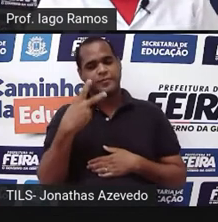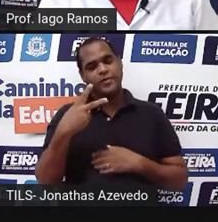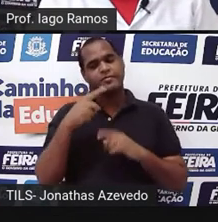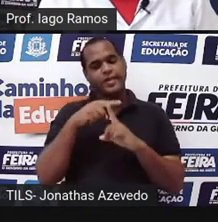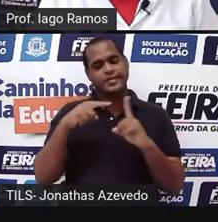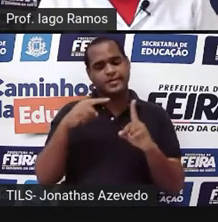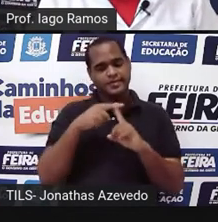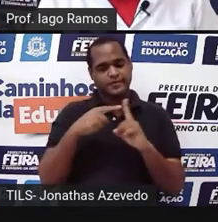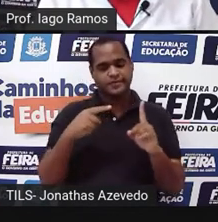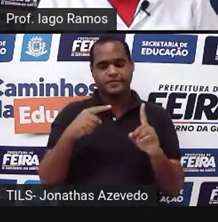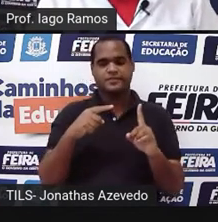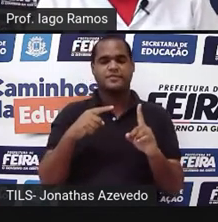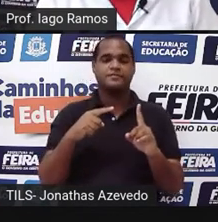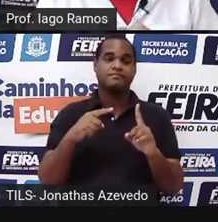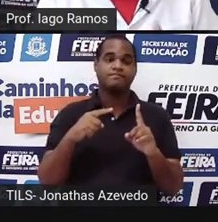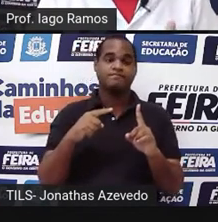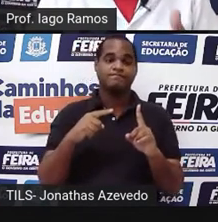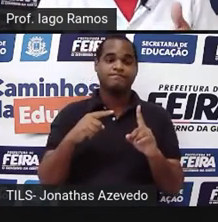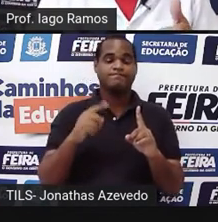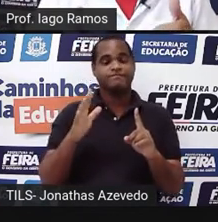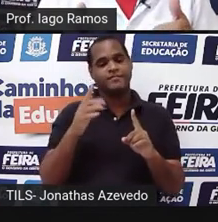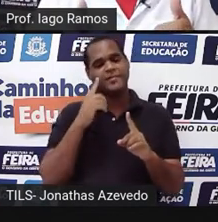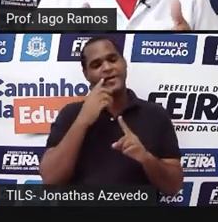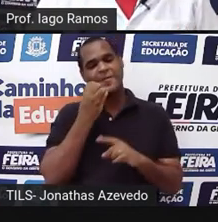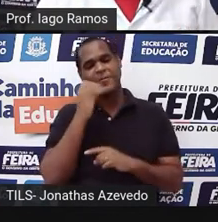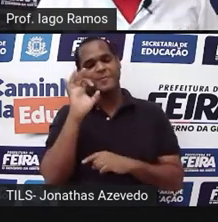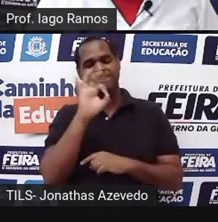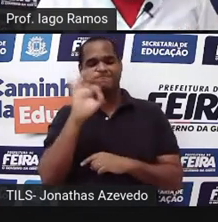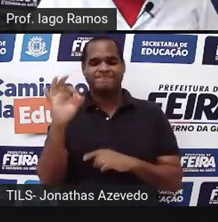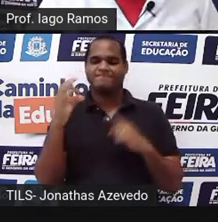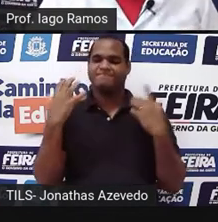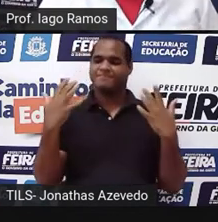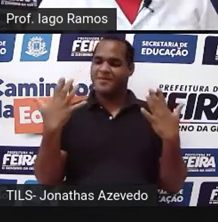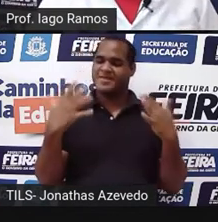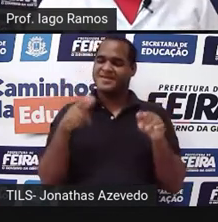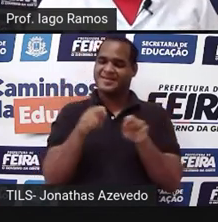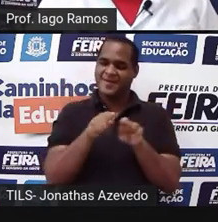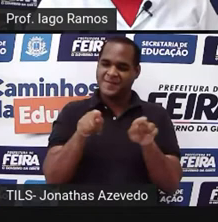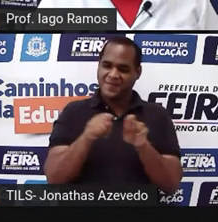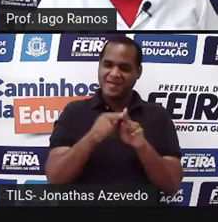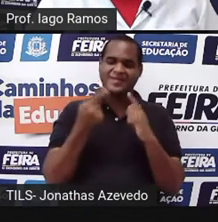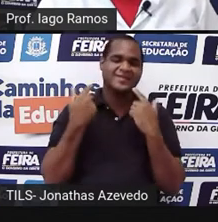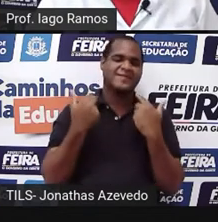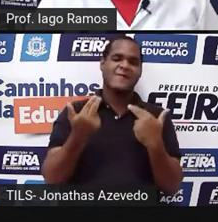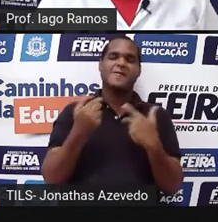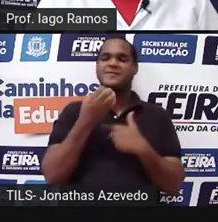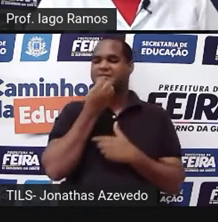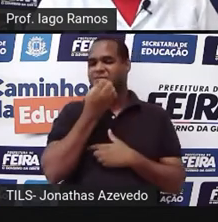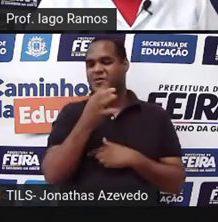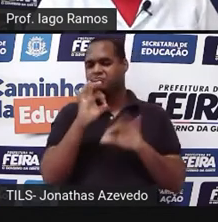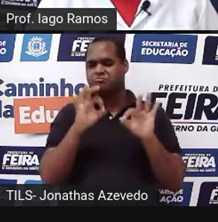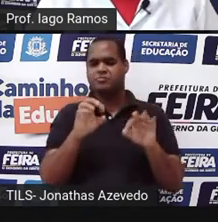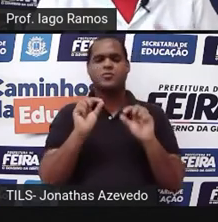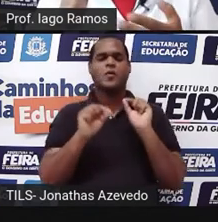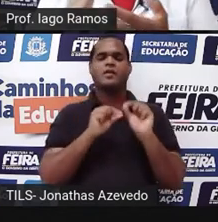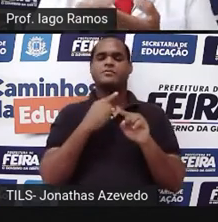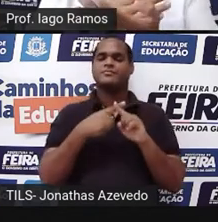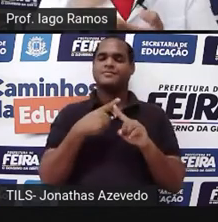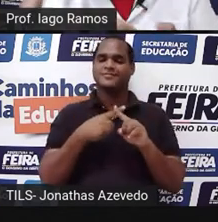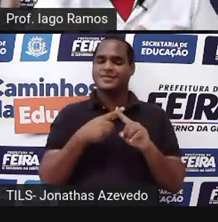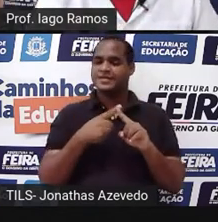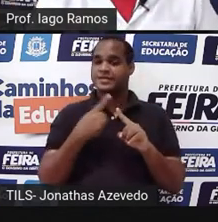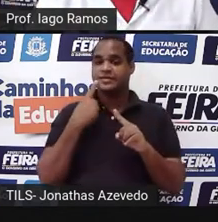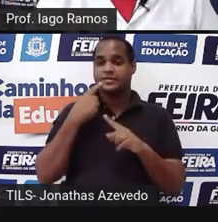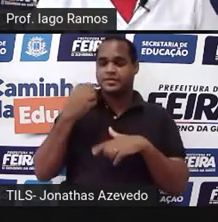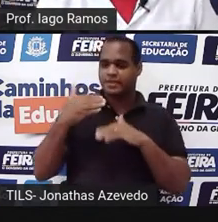2 para metade, massa, parabéns também. É isso aí. Porque a